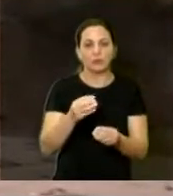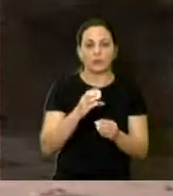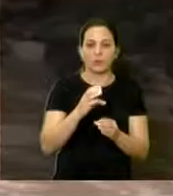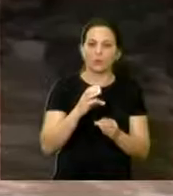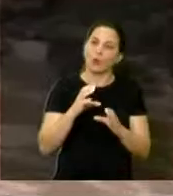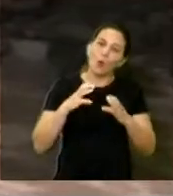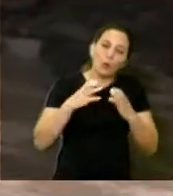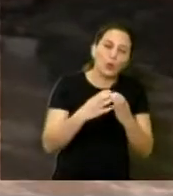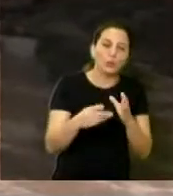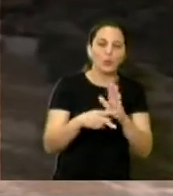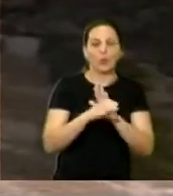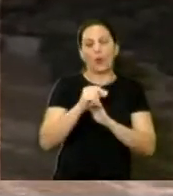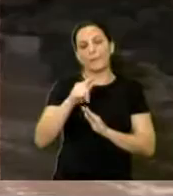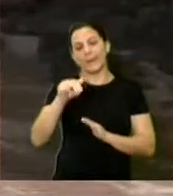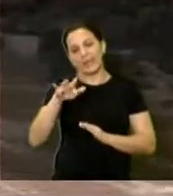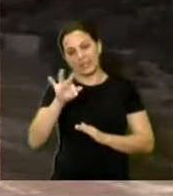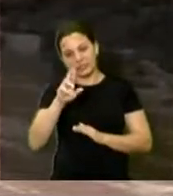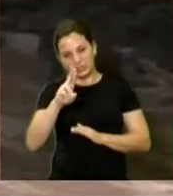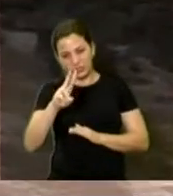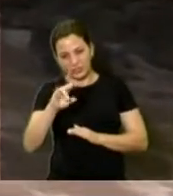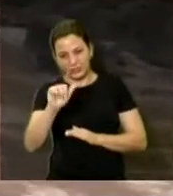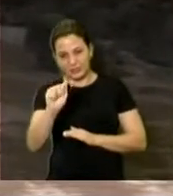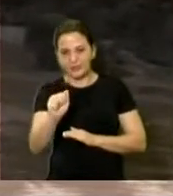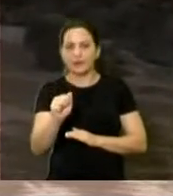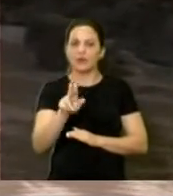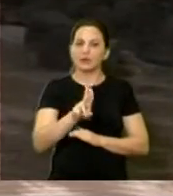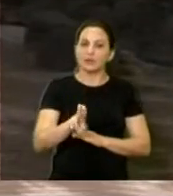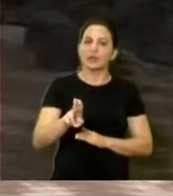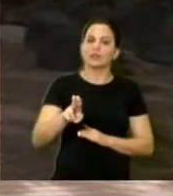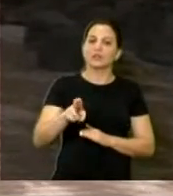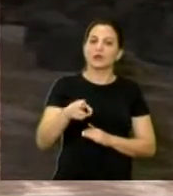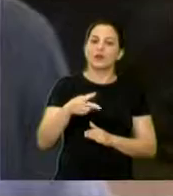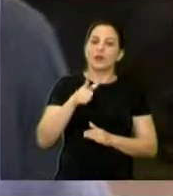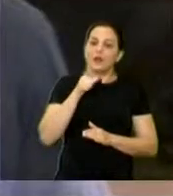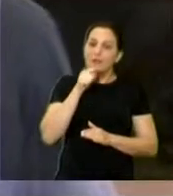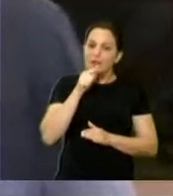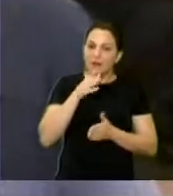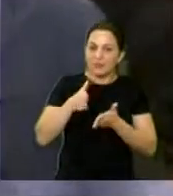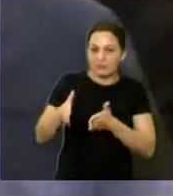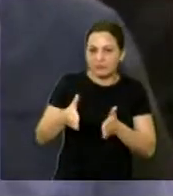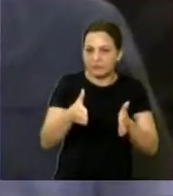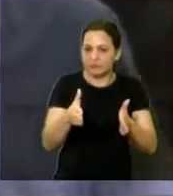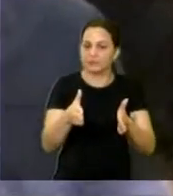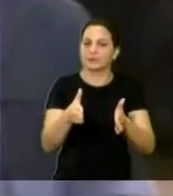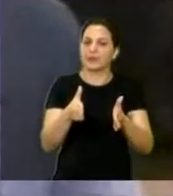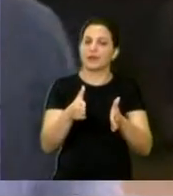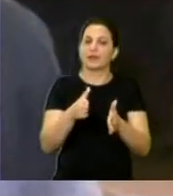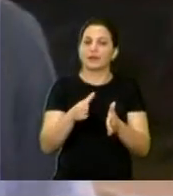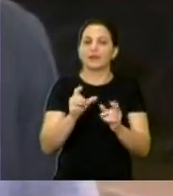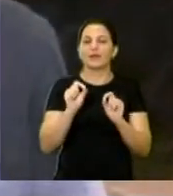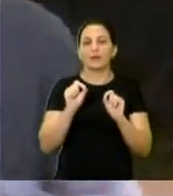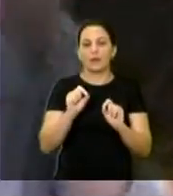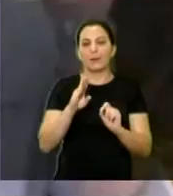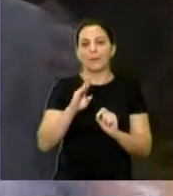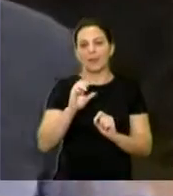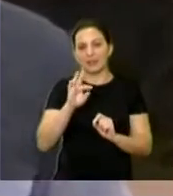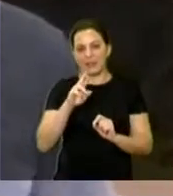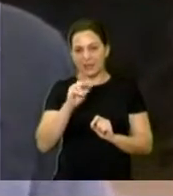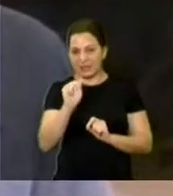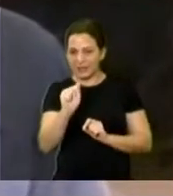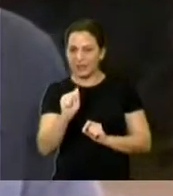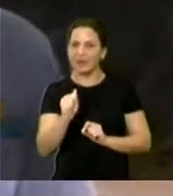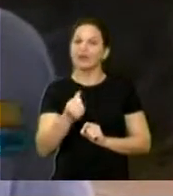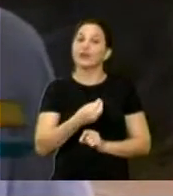da cidade, passou a ser aplicado também nas margens dos córregos. É uma bactéria viva, isso não tem consequências para meio ambiente?